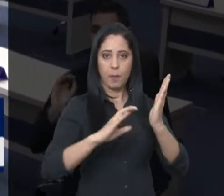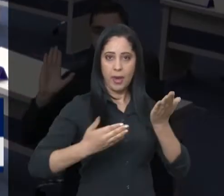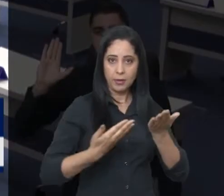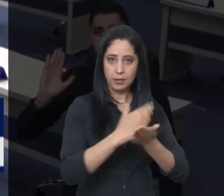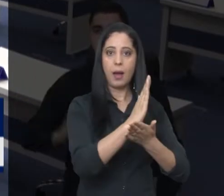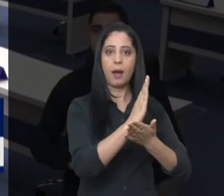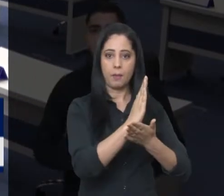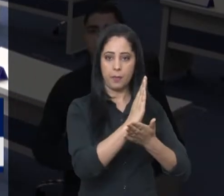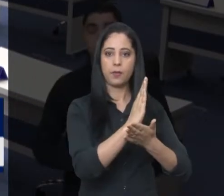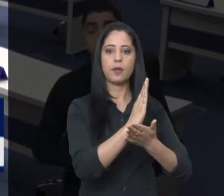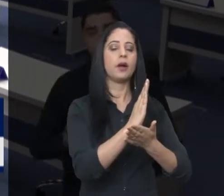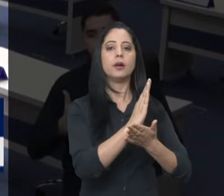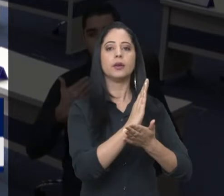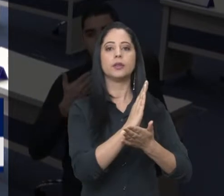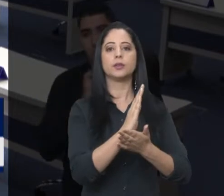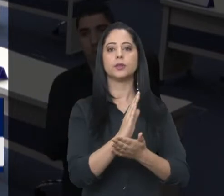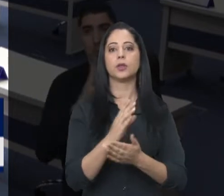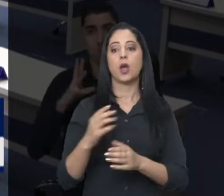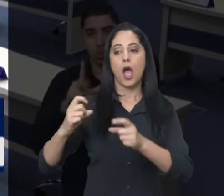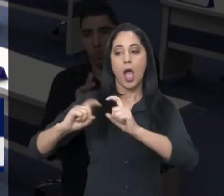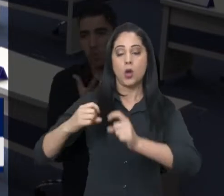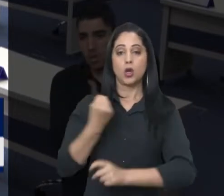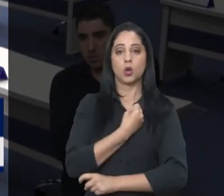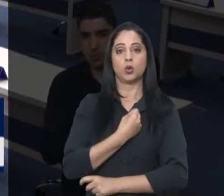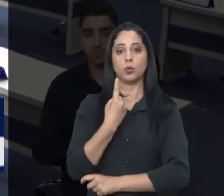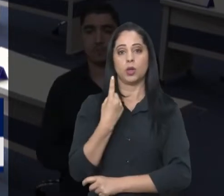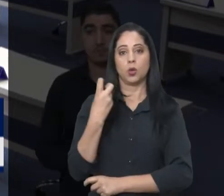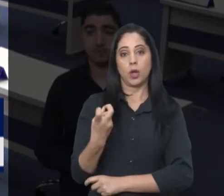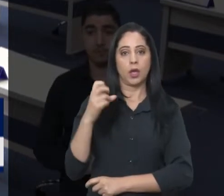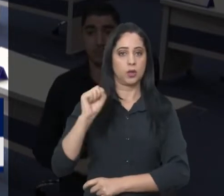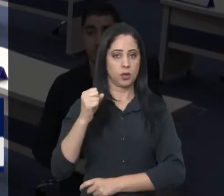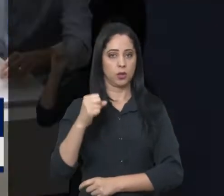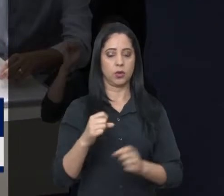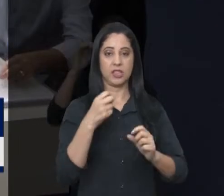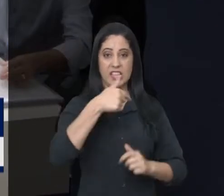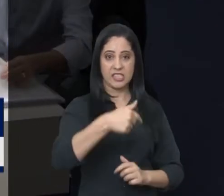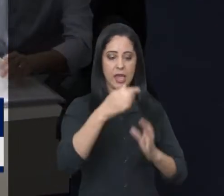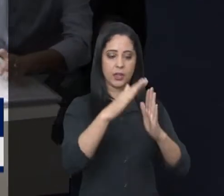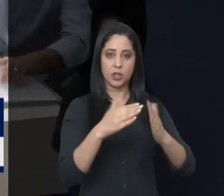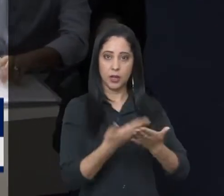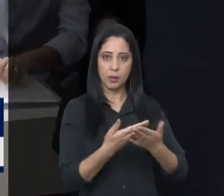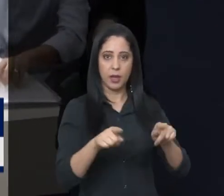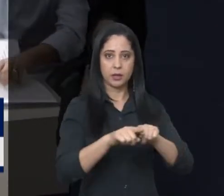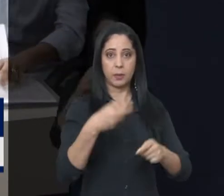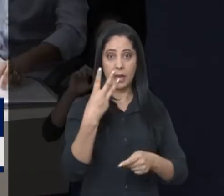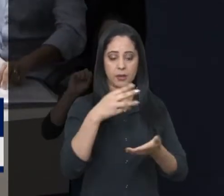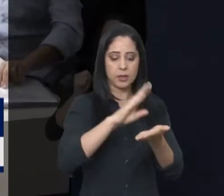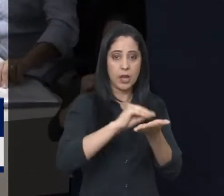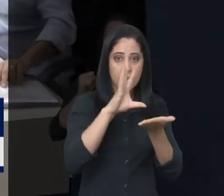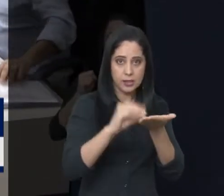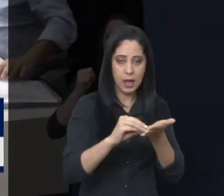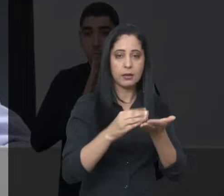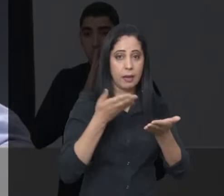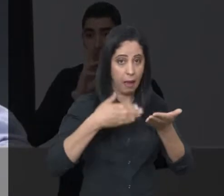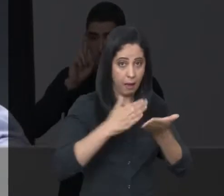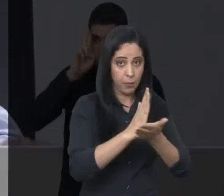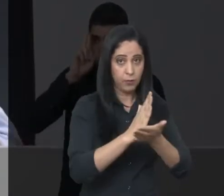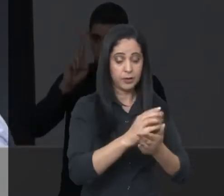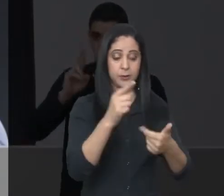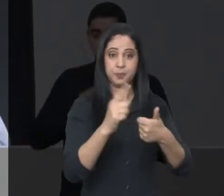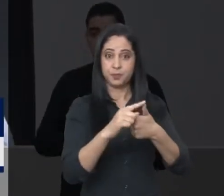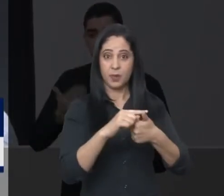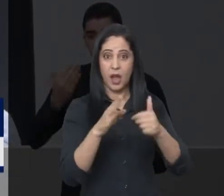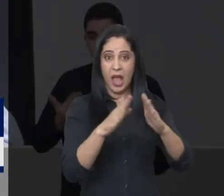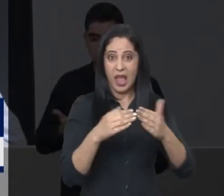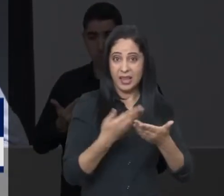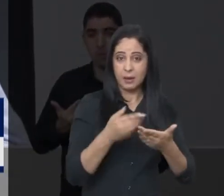a 58ª sessão ordinária, sendo sete requerimentos e três atas de sessões anteriores. Um dos